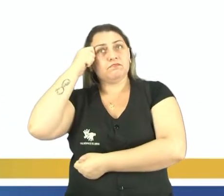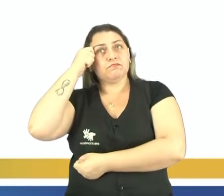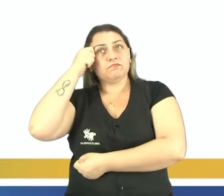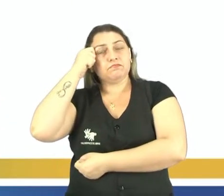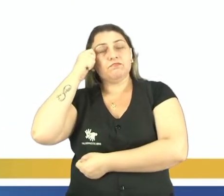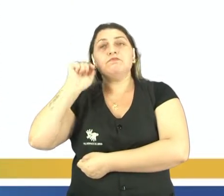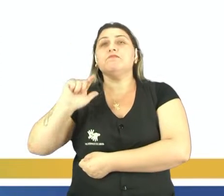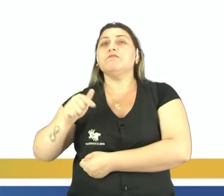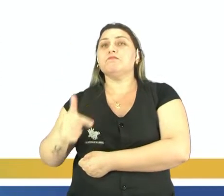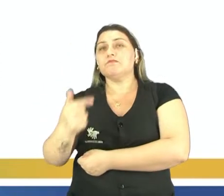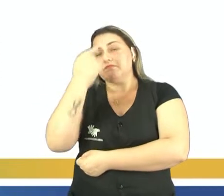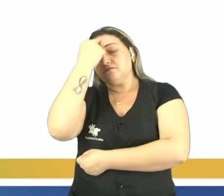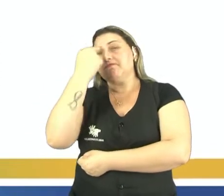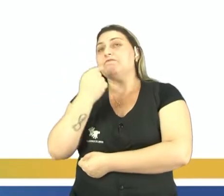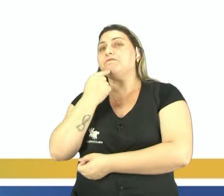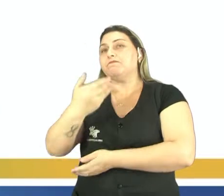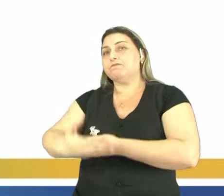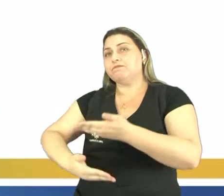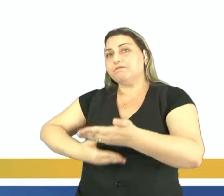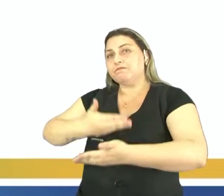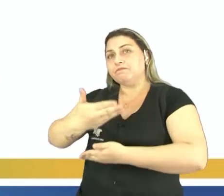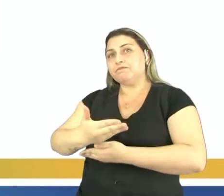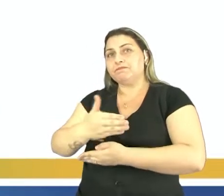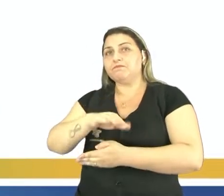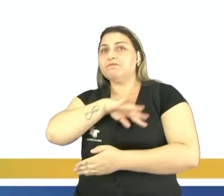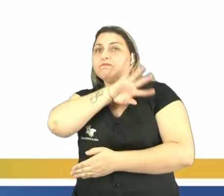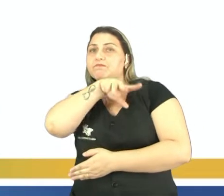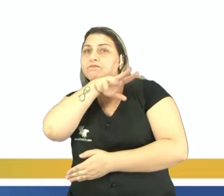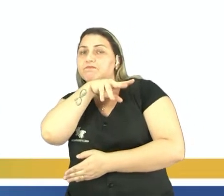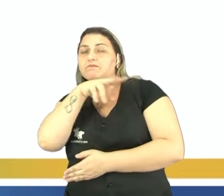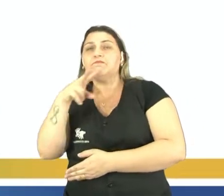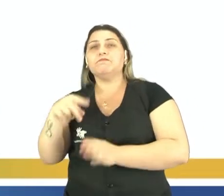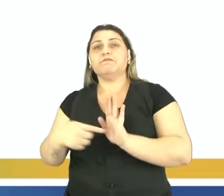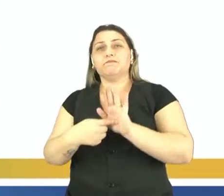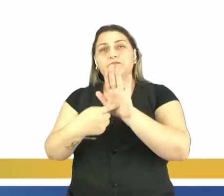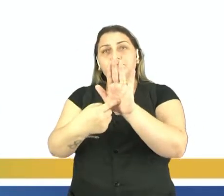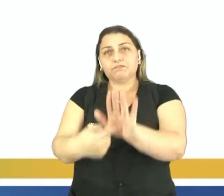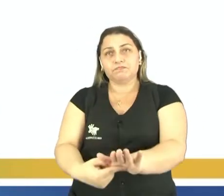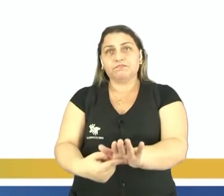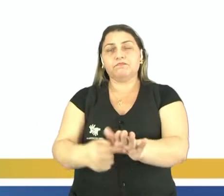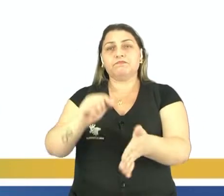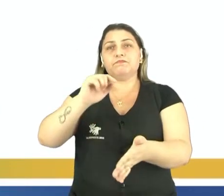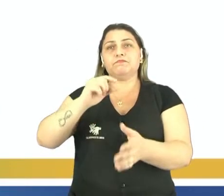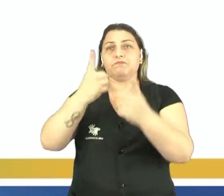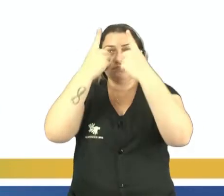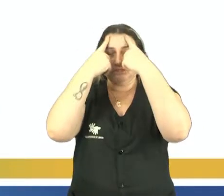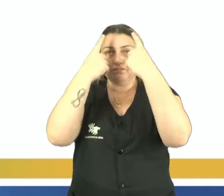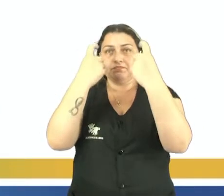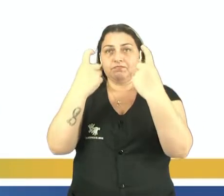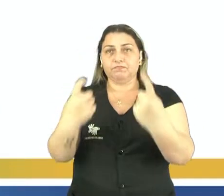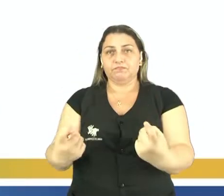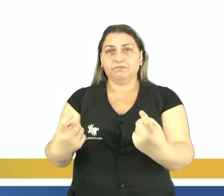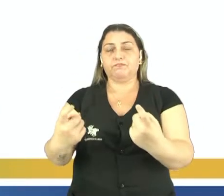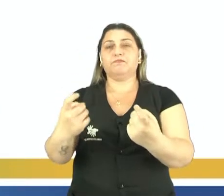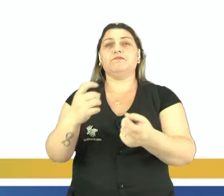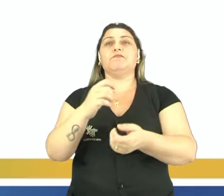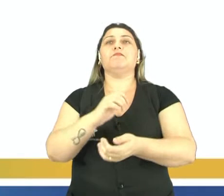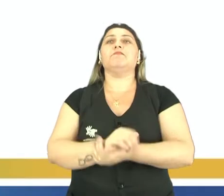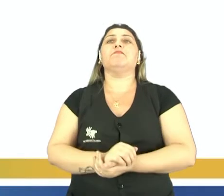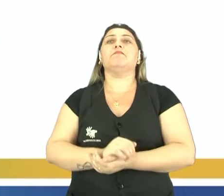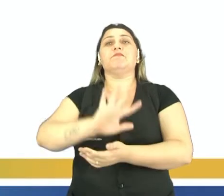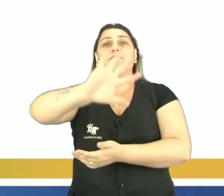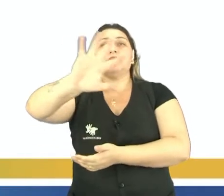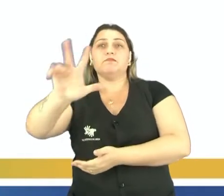Aqui uma outra imagem com a mesma relação, né? Mostrando aí um ato de violência contra um